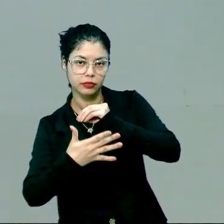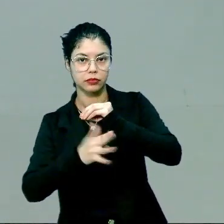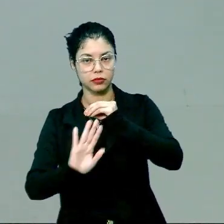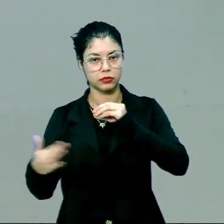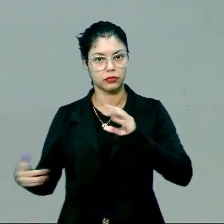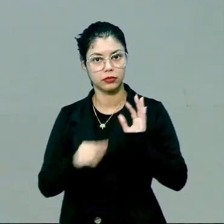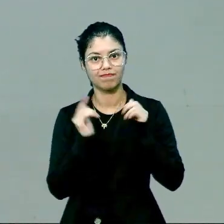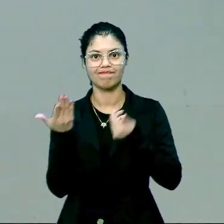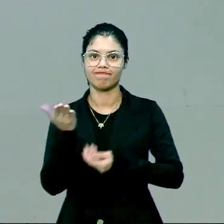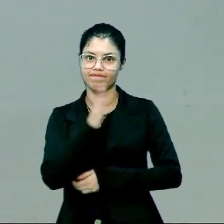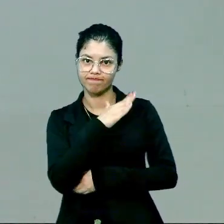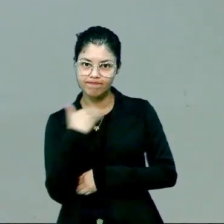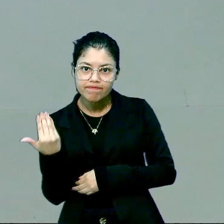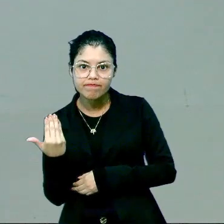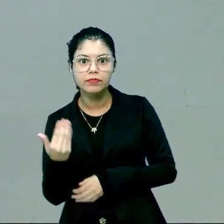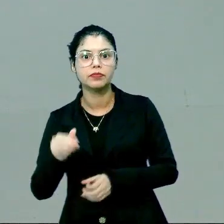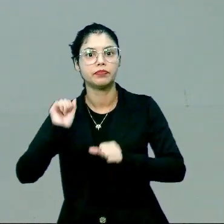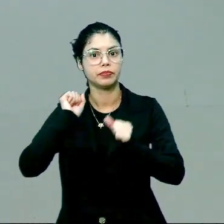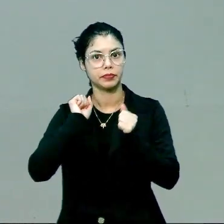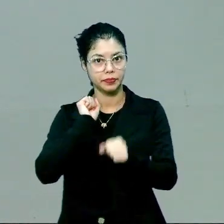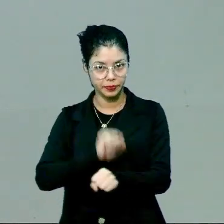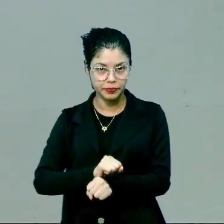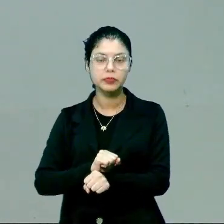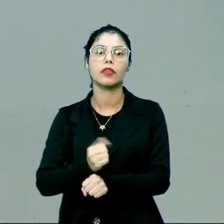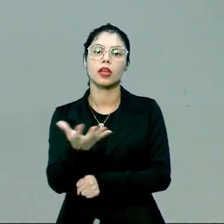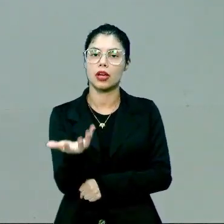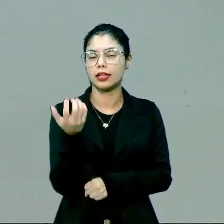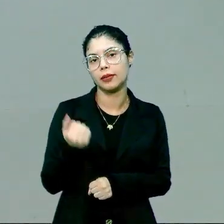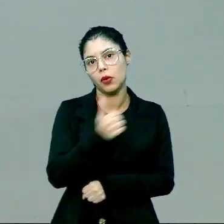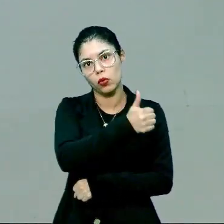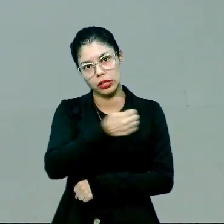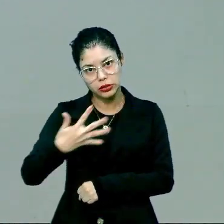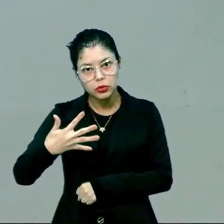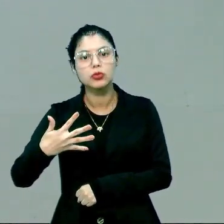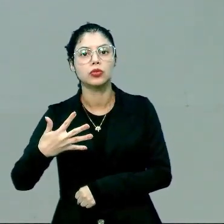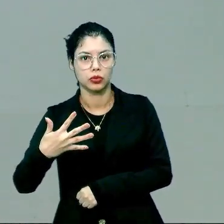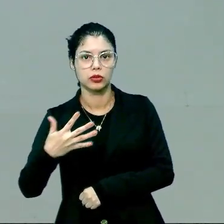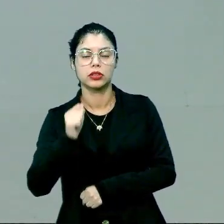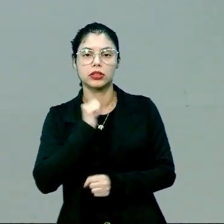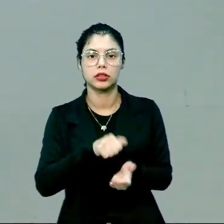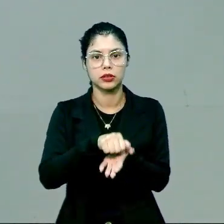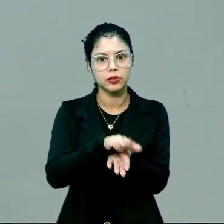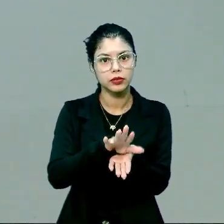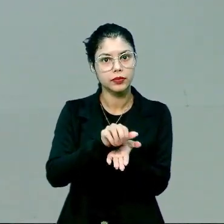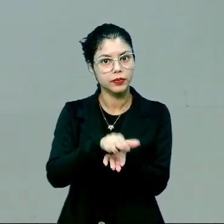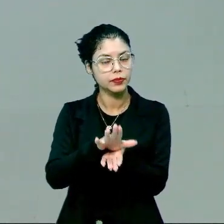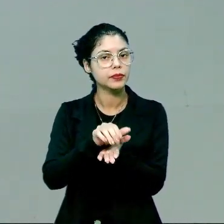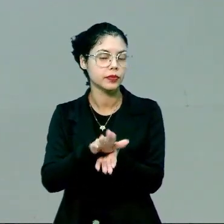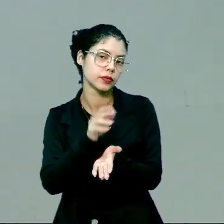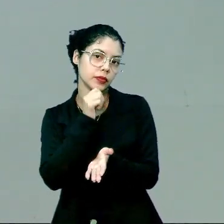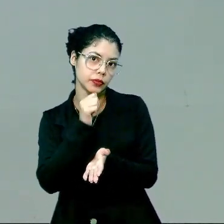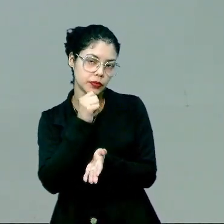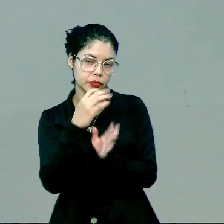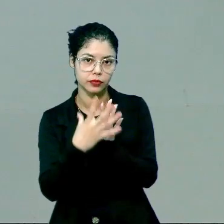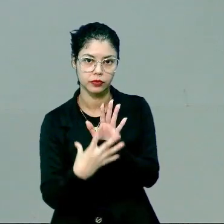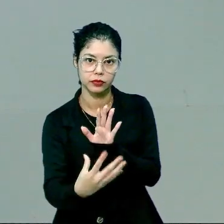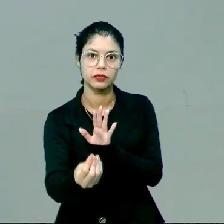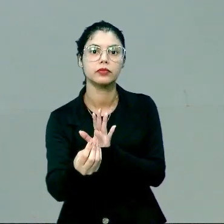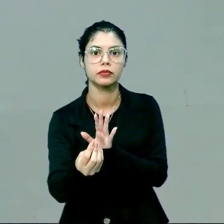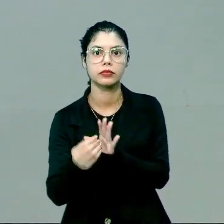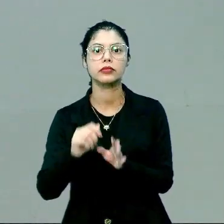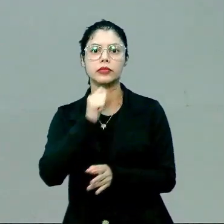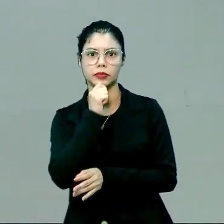morre, ele deixa de receber esse carbono-14 e começa a expelir, começa a emitir esse carbono-14.